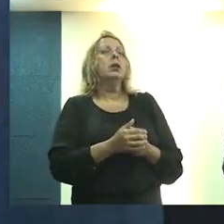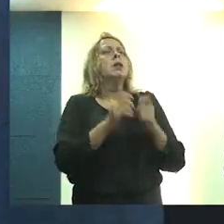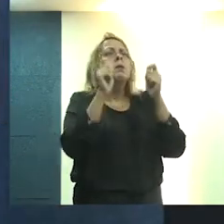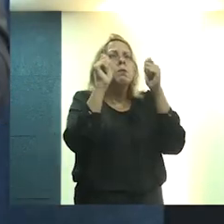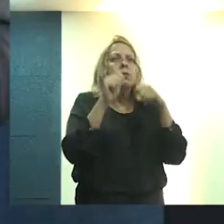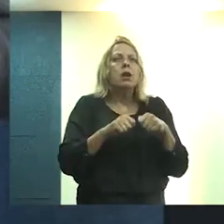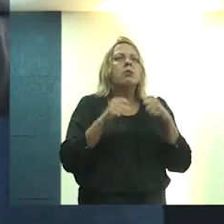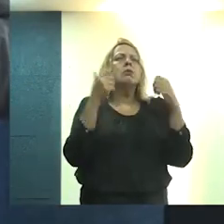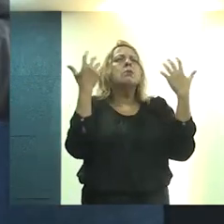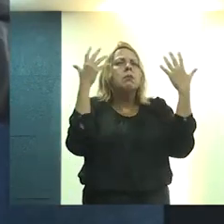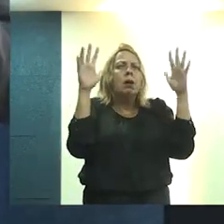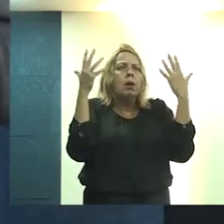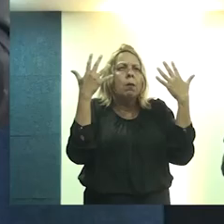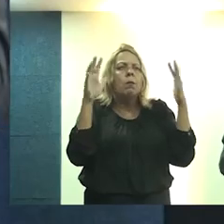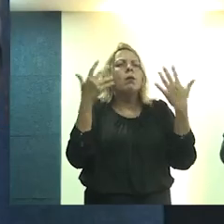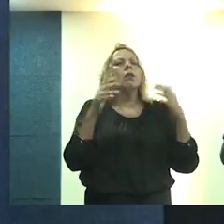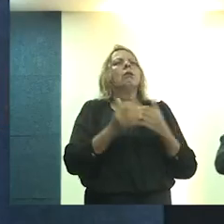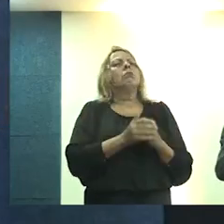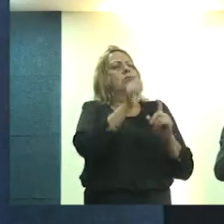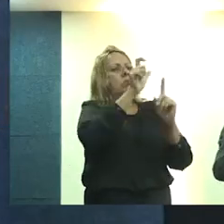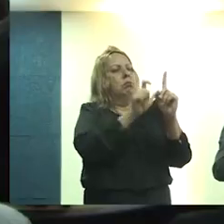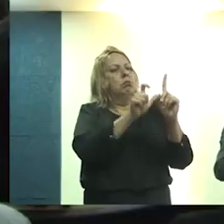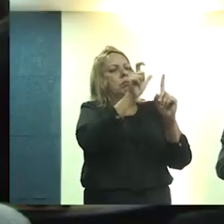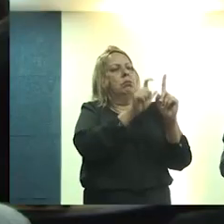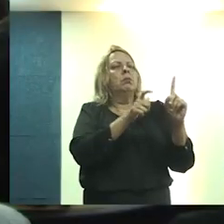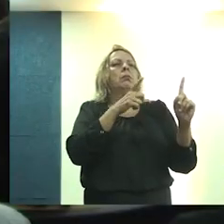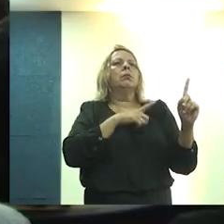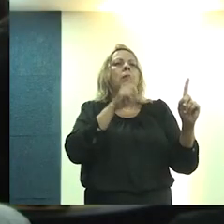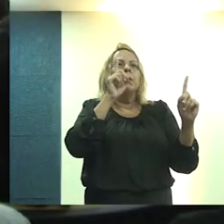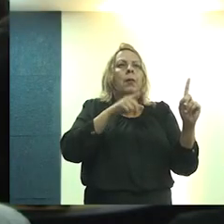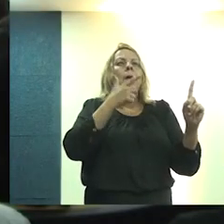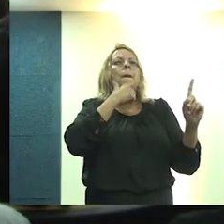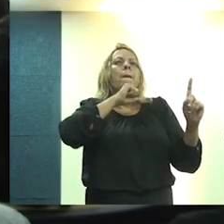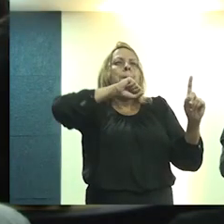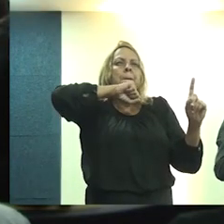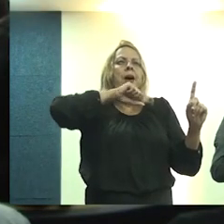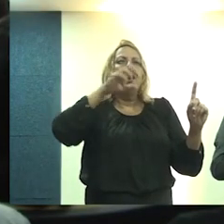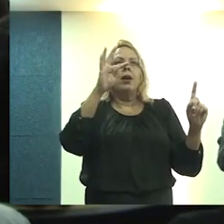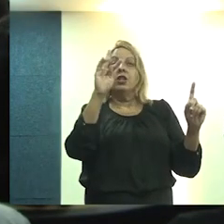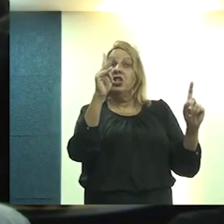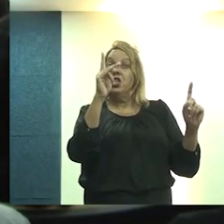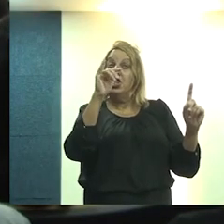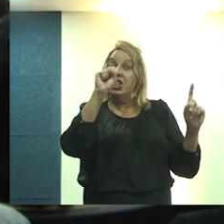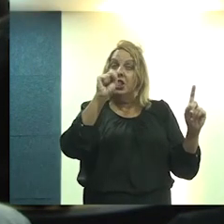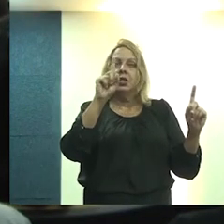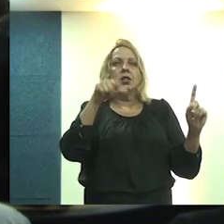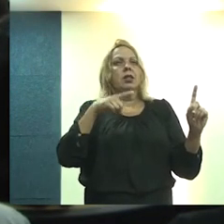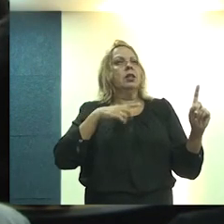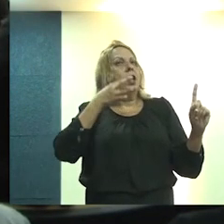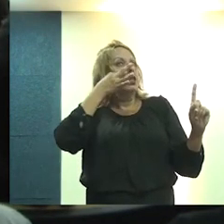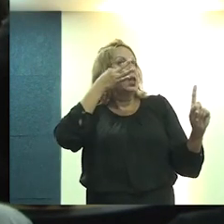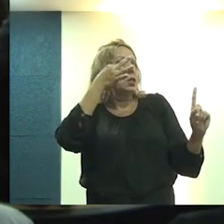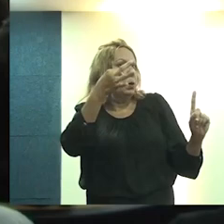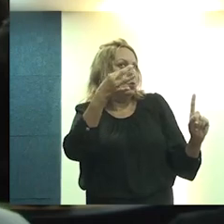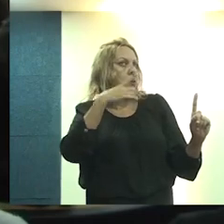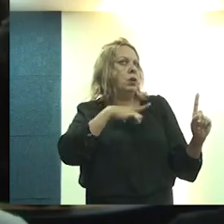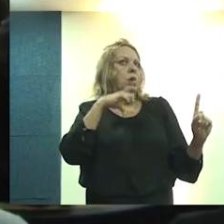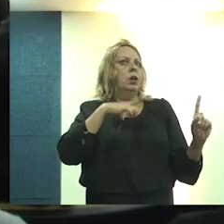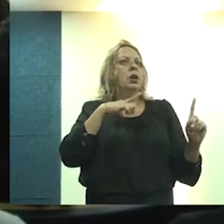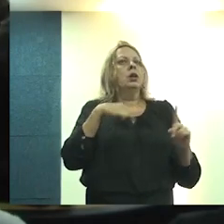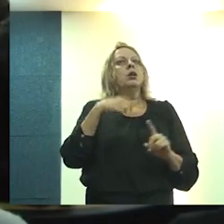no final, se pudesse dar uma salva de palmas ao pai da TIS, que tem aqui como testemunha o Paulo,